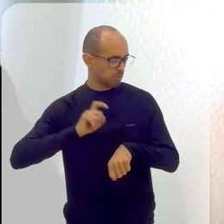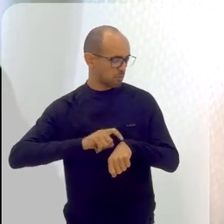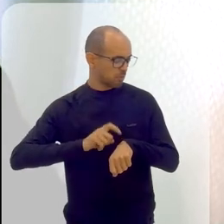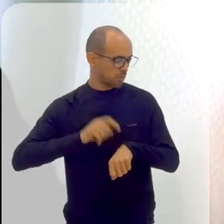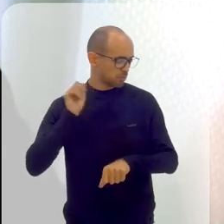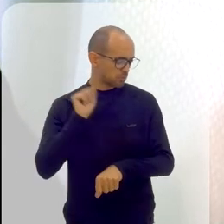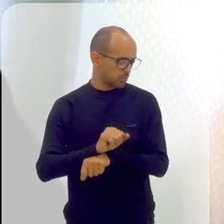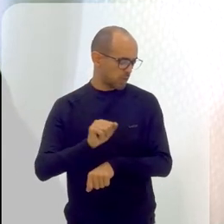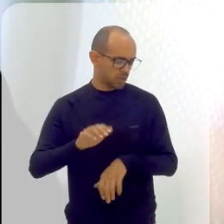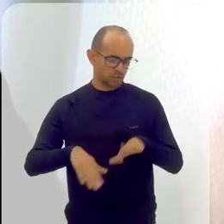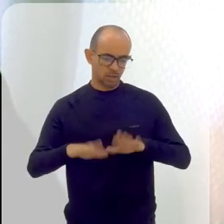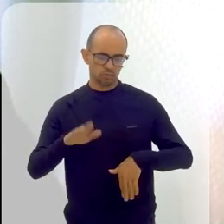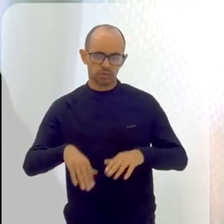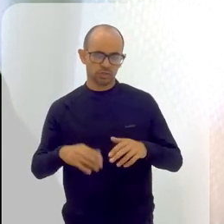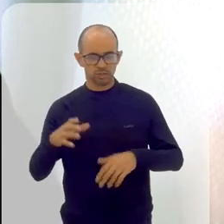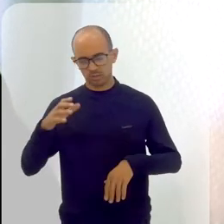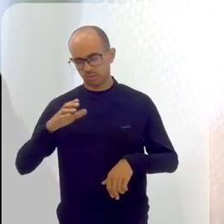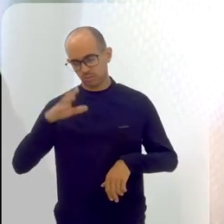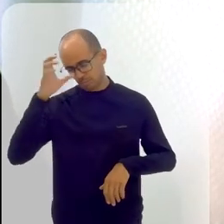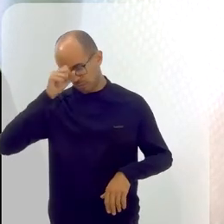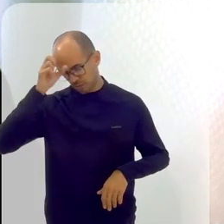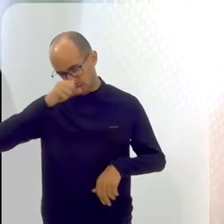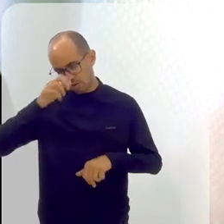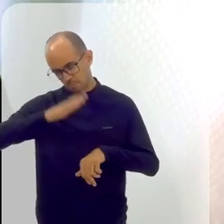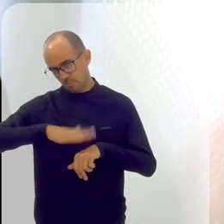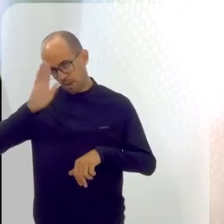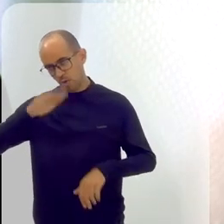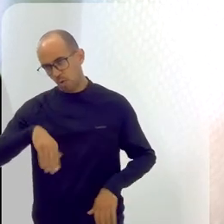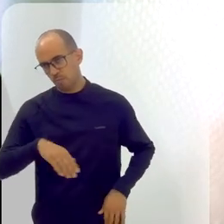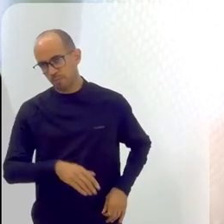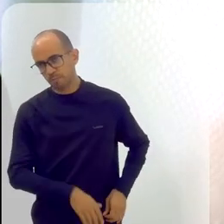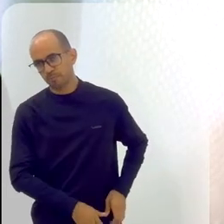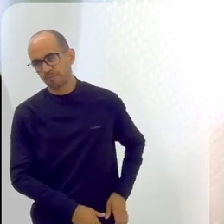Talvez tenha sido o maior aprendizado, mas...